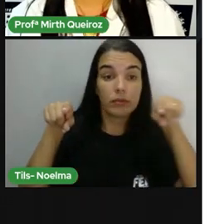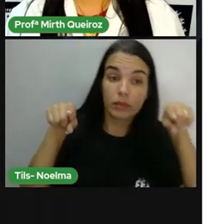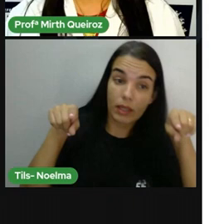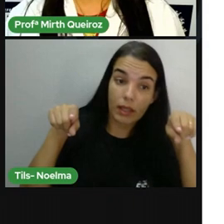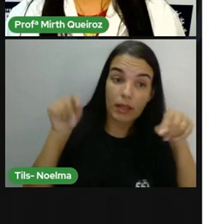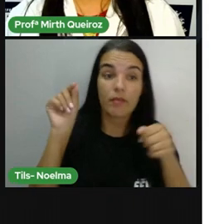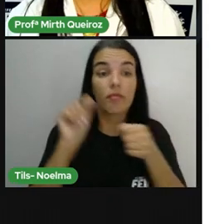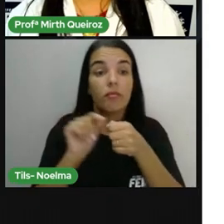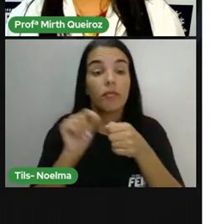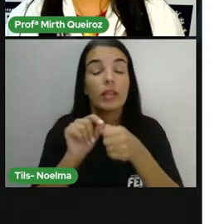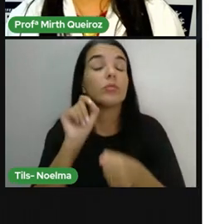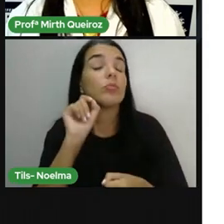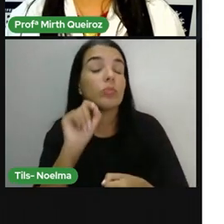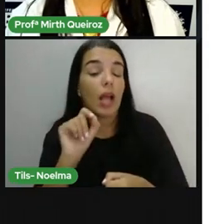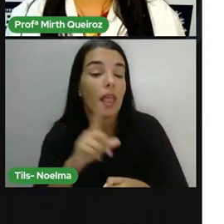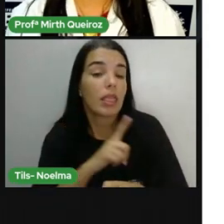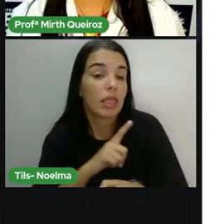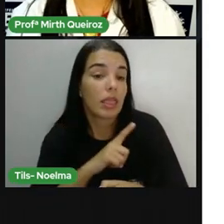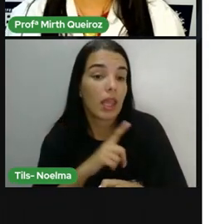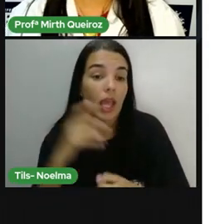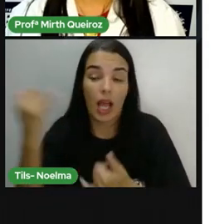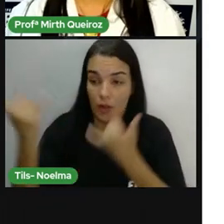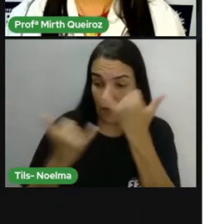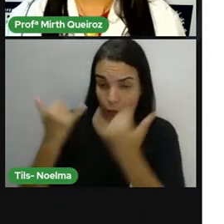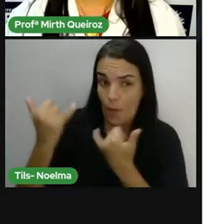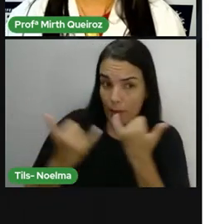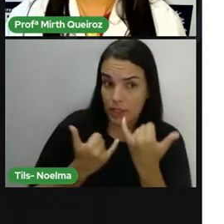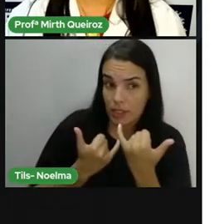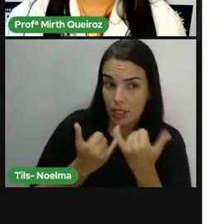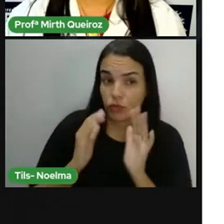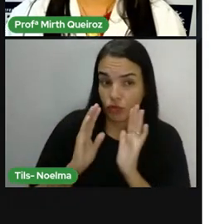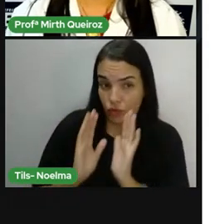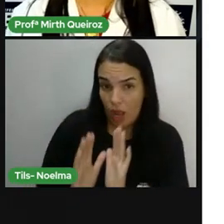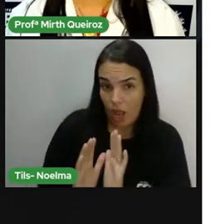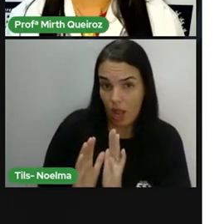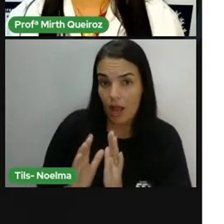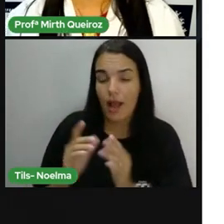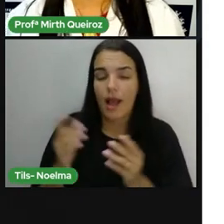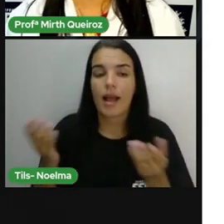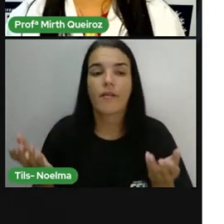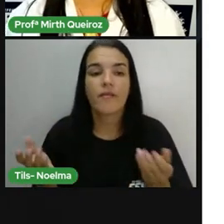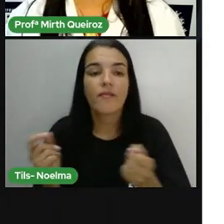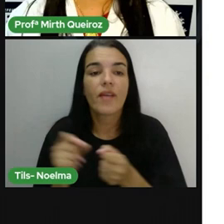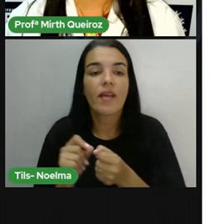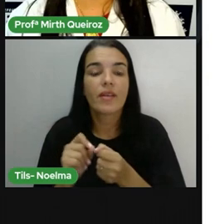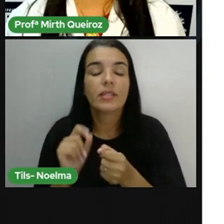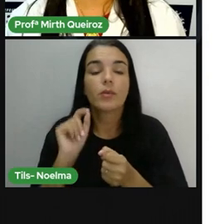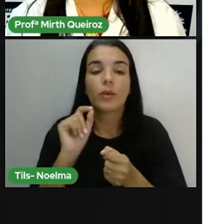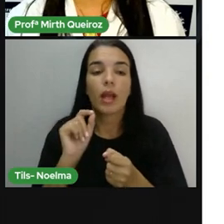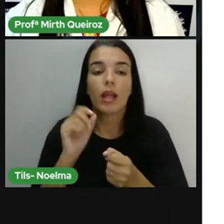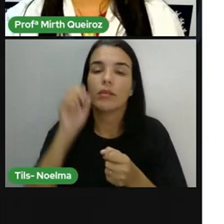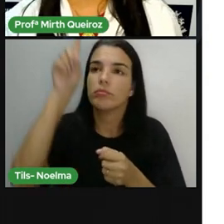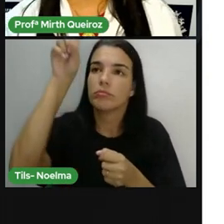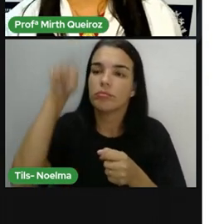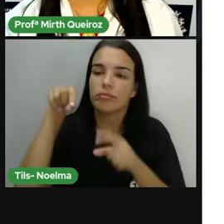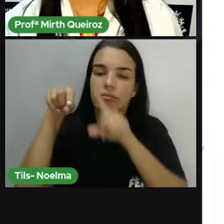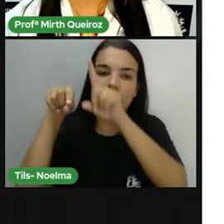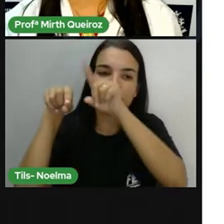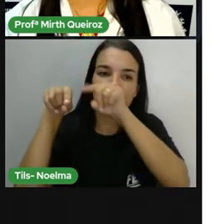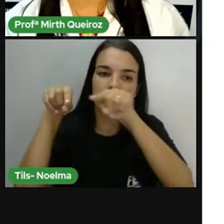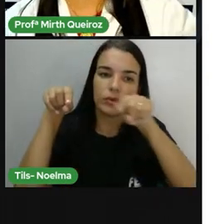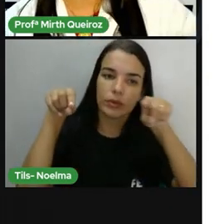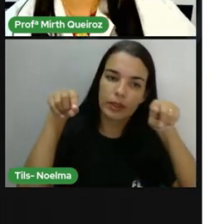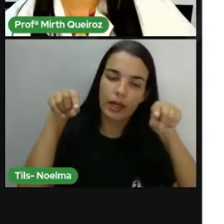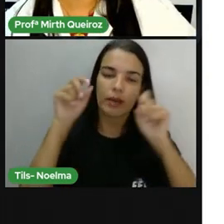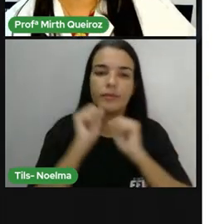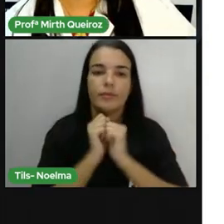dados, a gente constrói um gráfico com algumas espécies de animais da Caatinga. Olha o